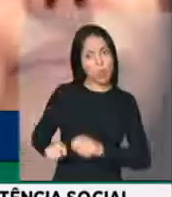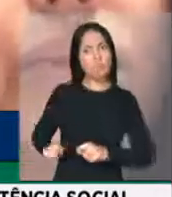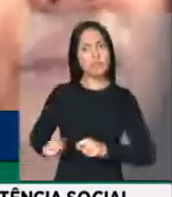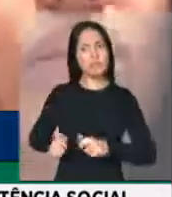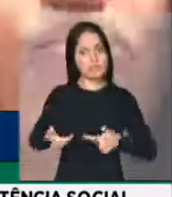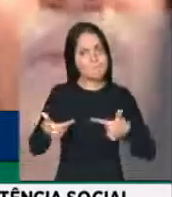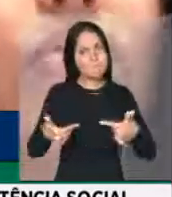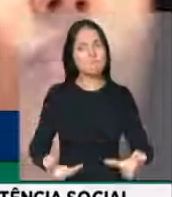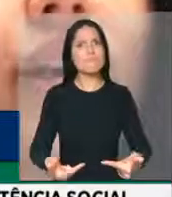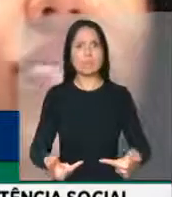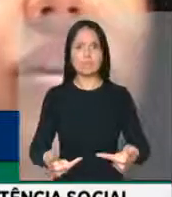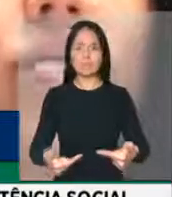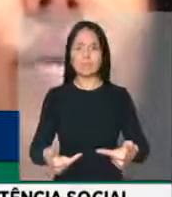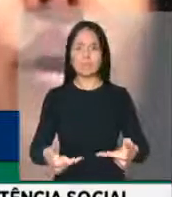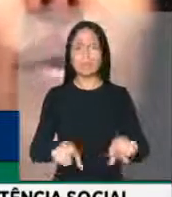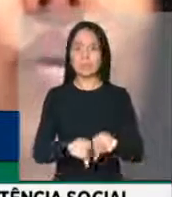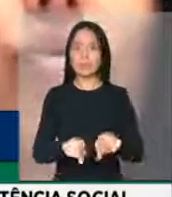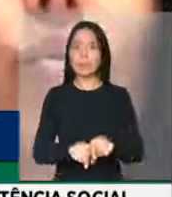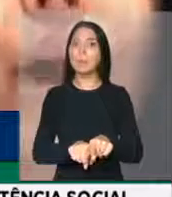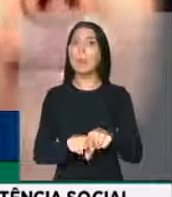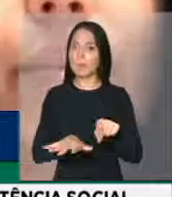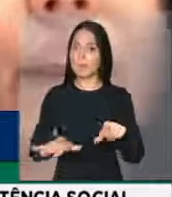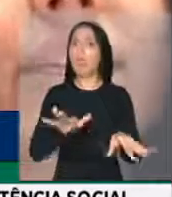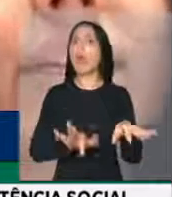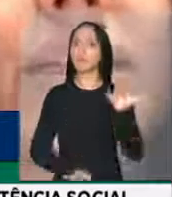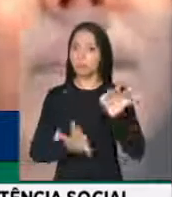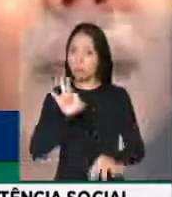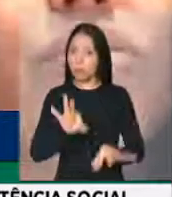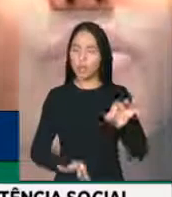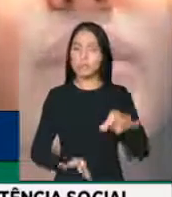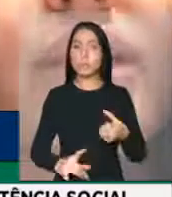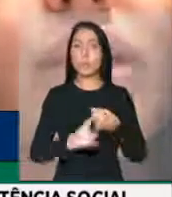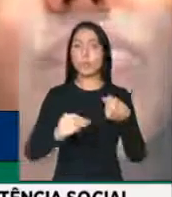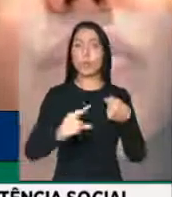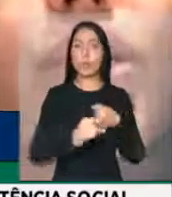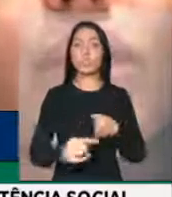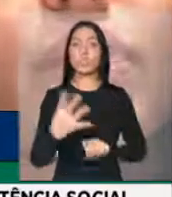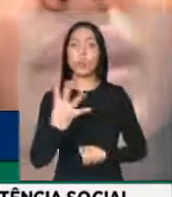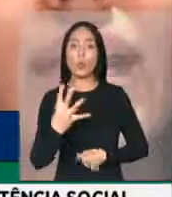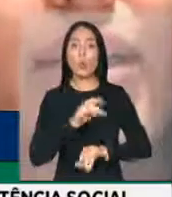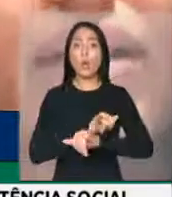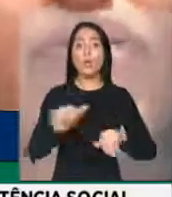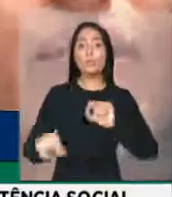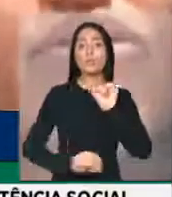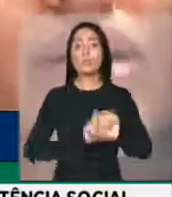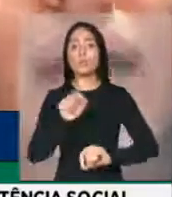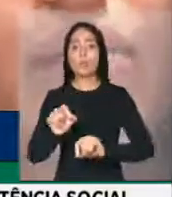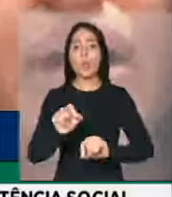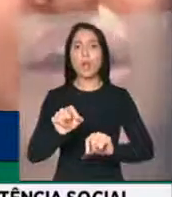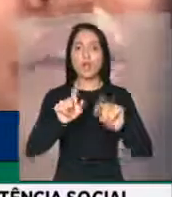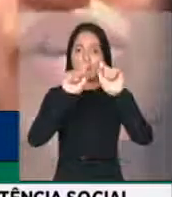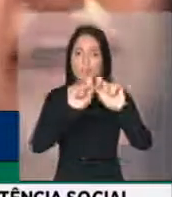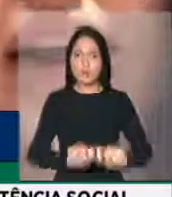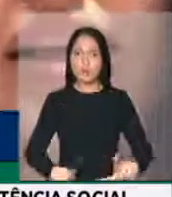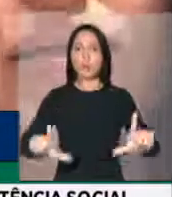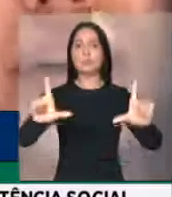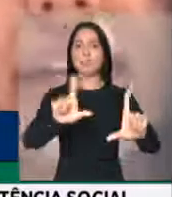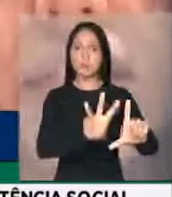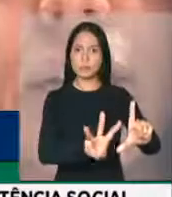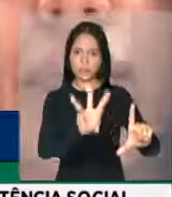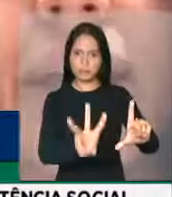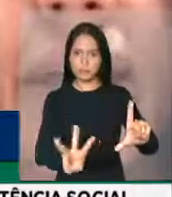injurídico. Além disso, o artigo 4º estabelece a necessidade de o Poder Executivo disponibilizar a plataforma digital de